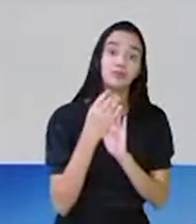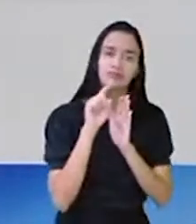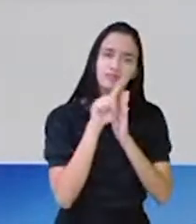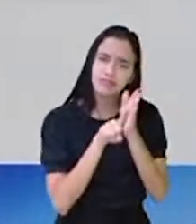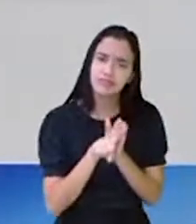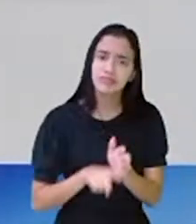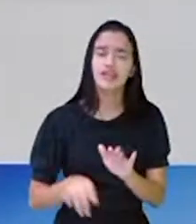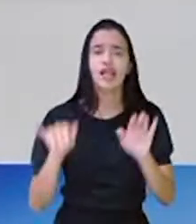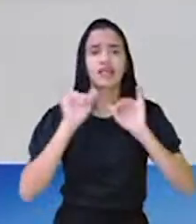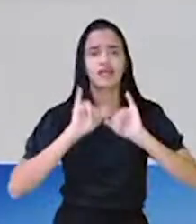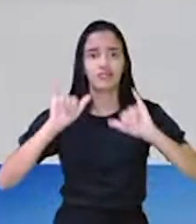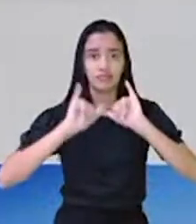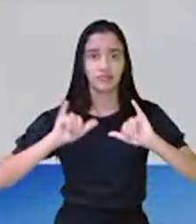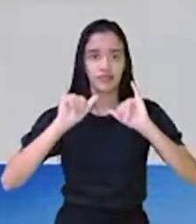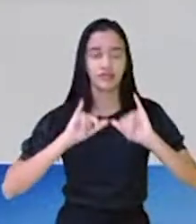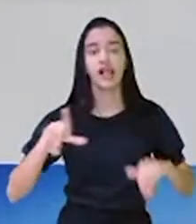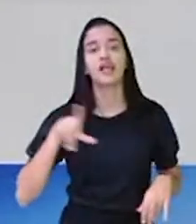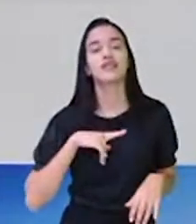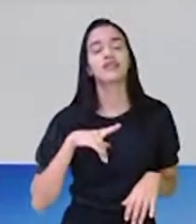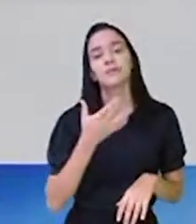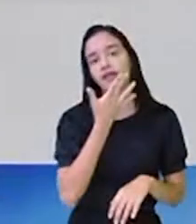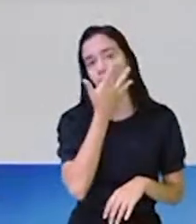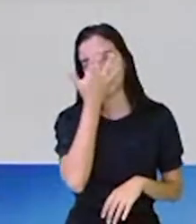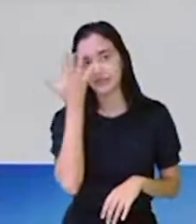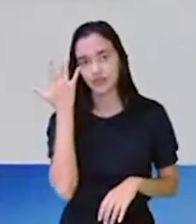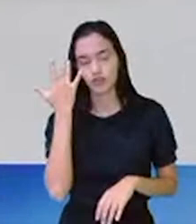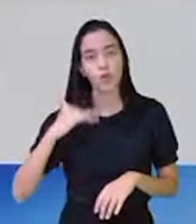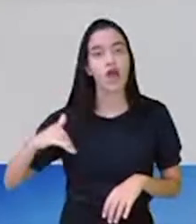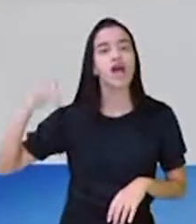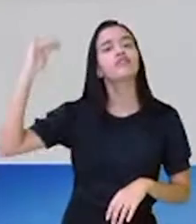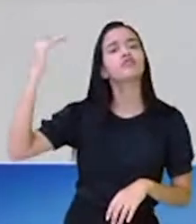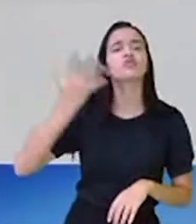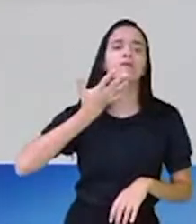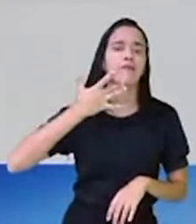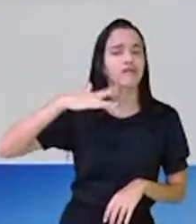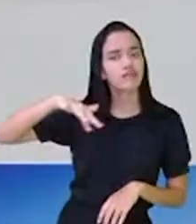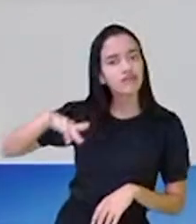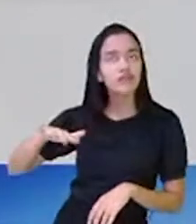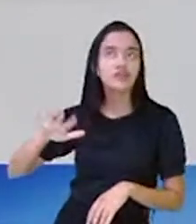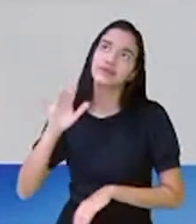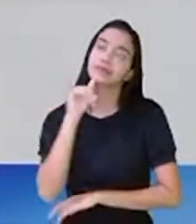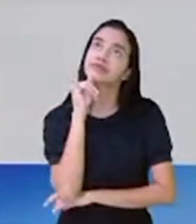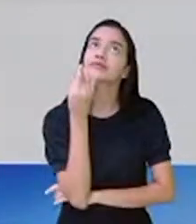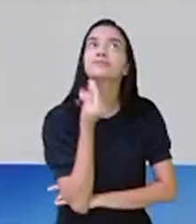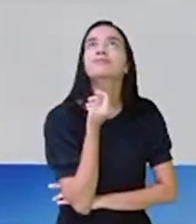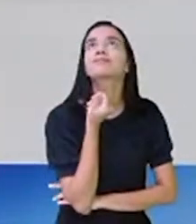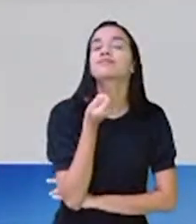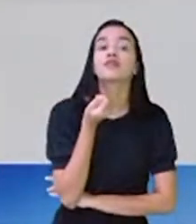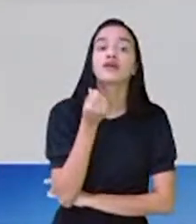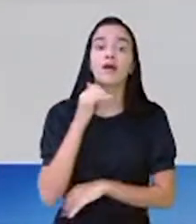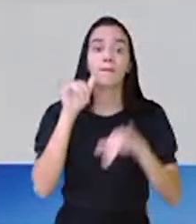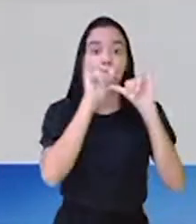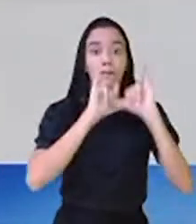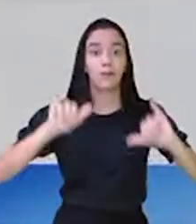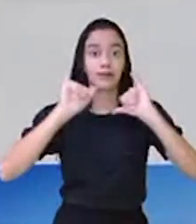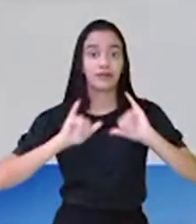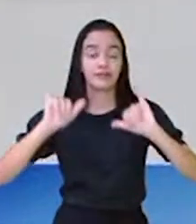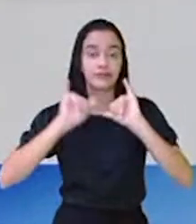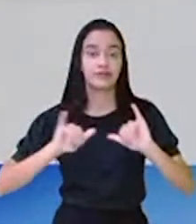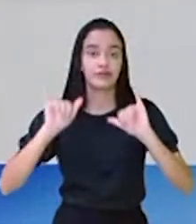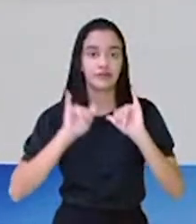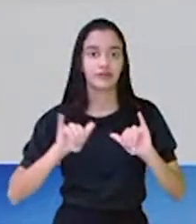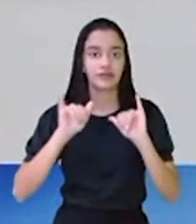de divulgação de pesquisas. Tem para pessoas adultas, para crianças, por exemplo, publicações onde